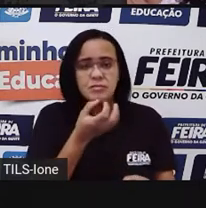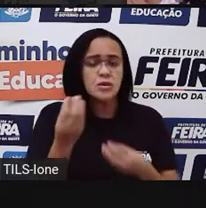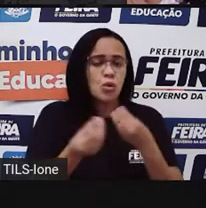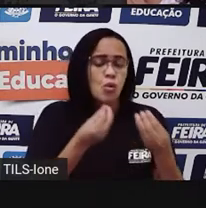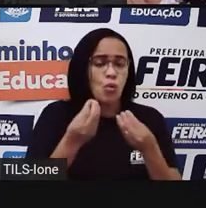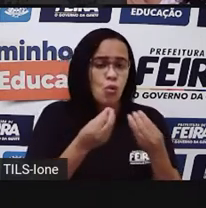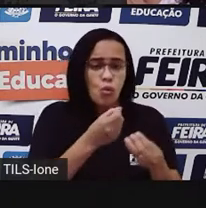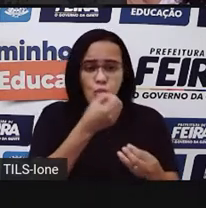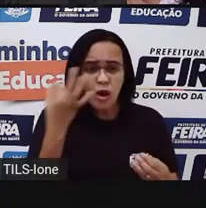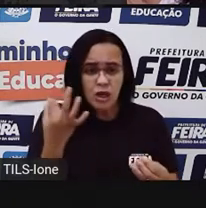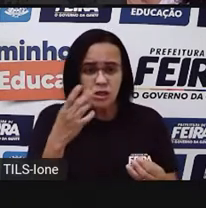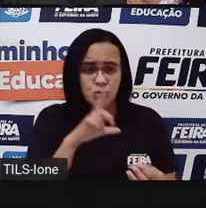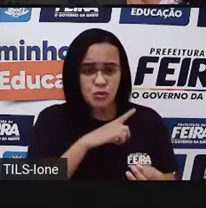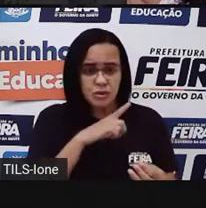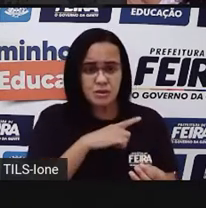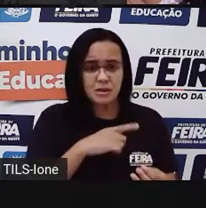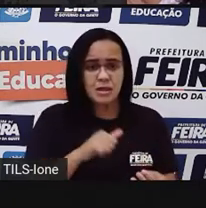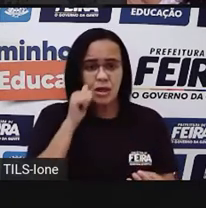vale quanto?